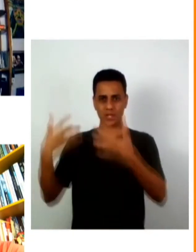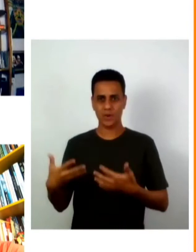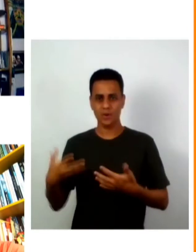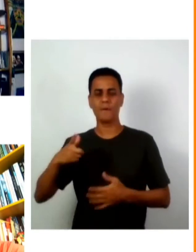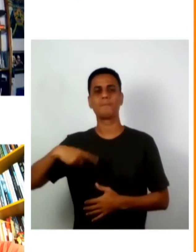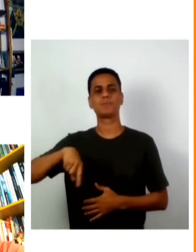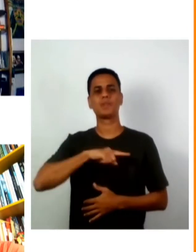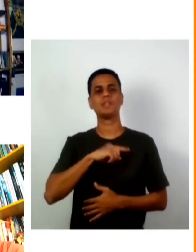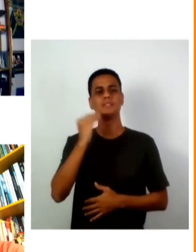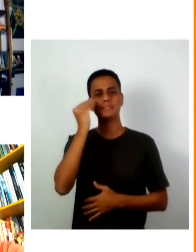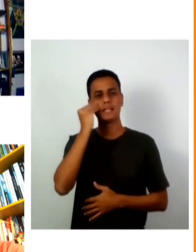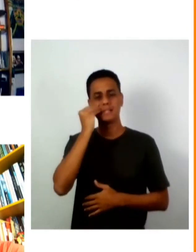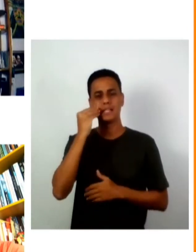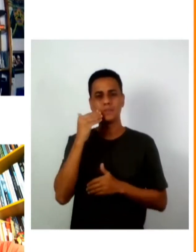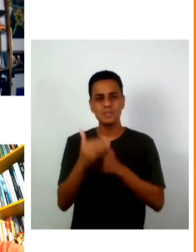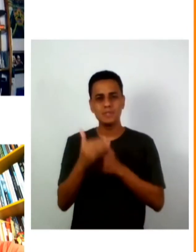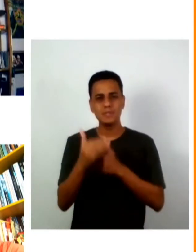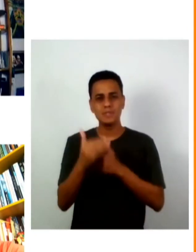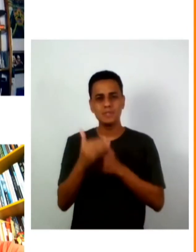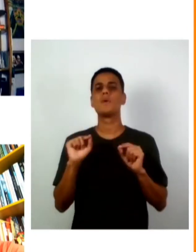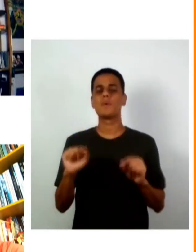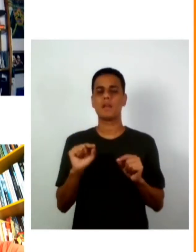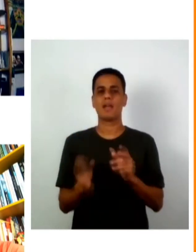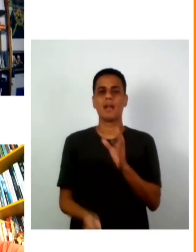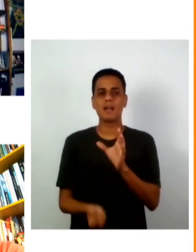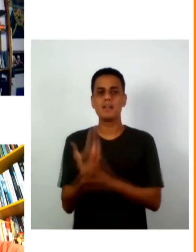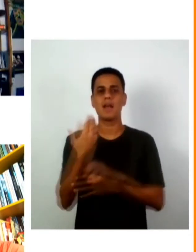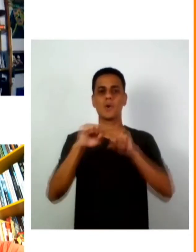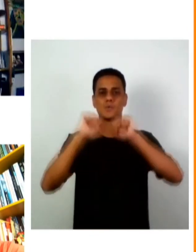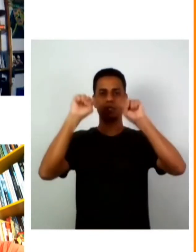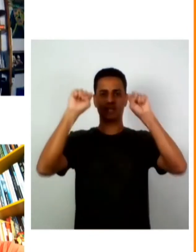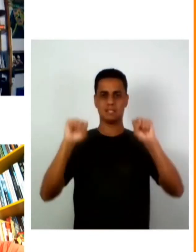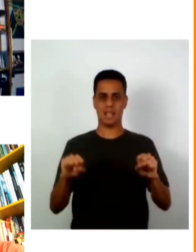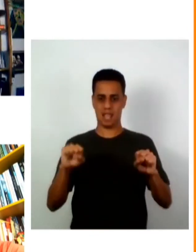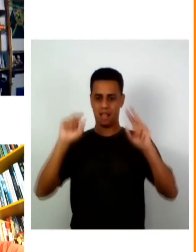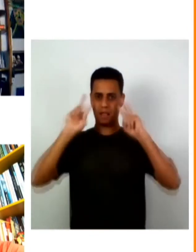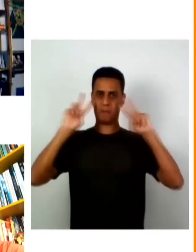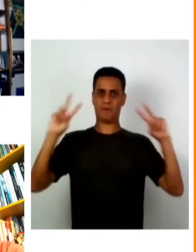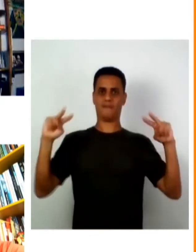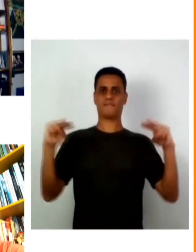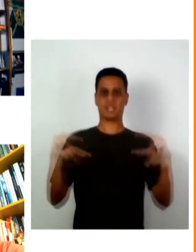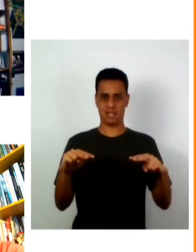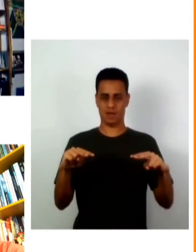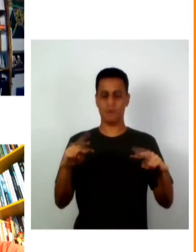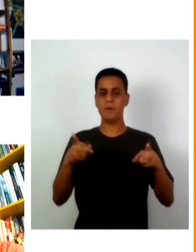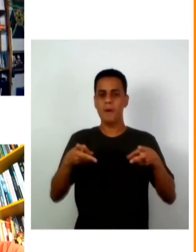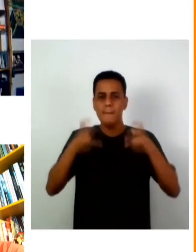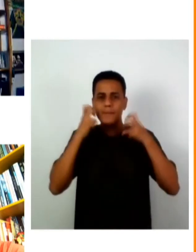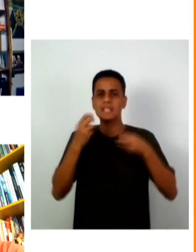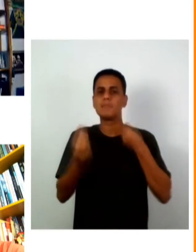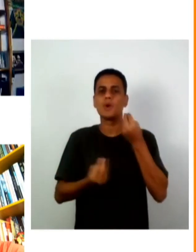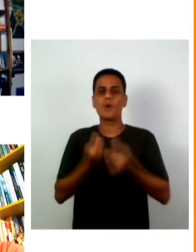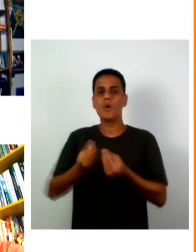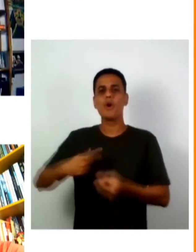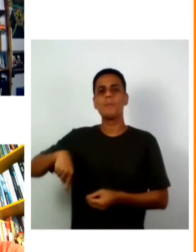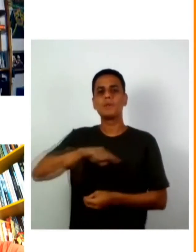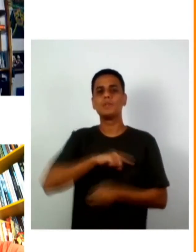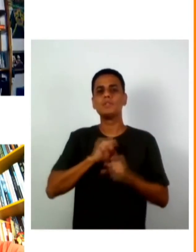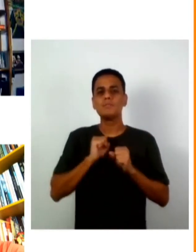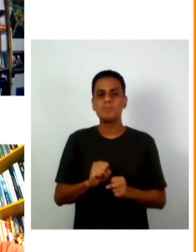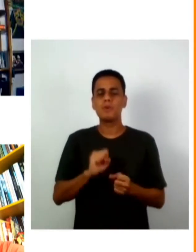visão sistêmica de que forma que a gente pode ter mais influência em relação